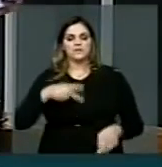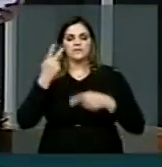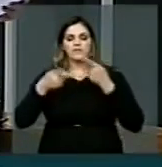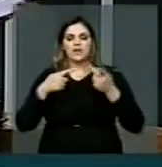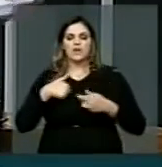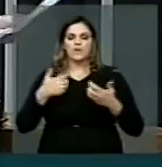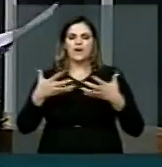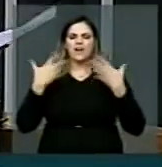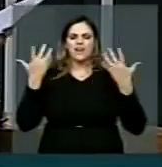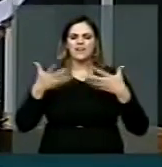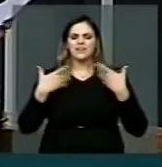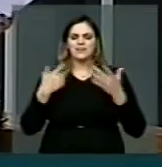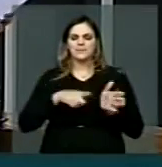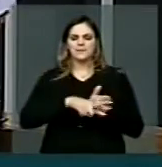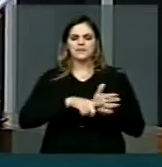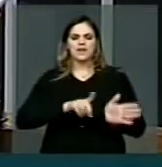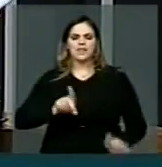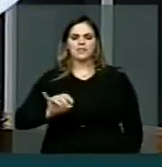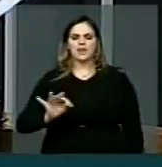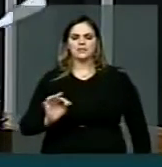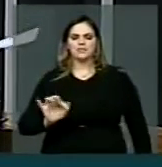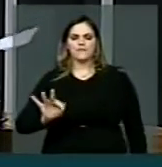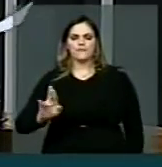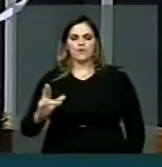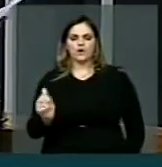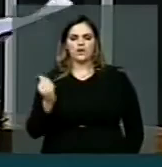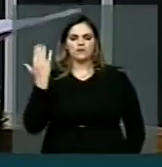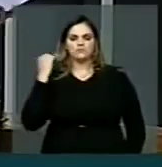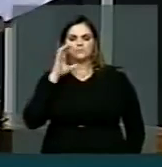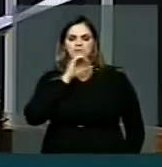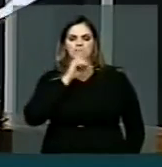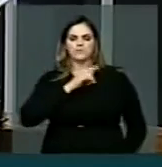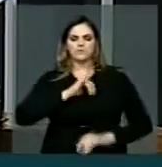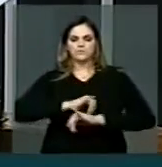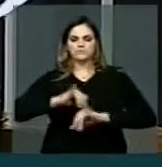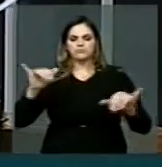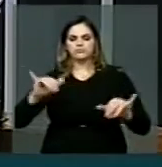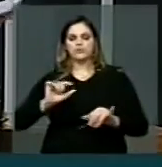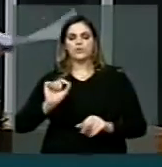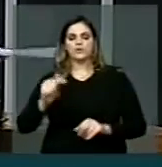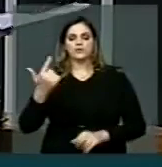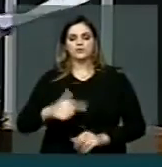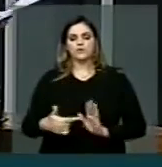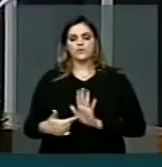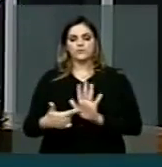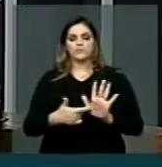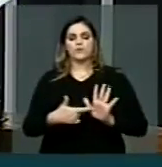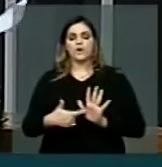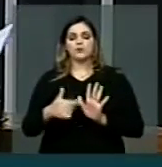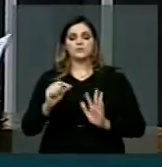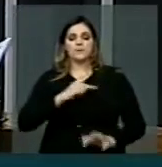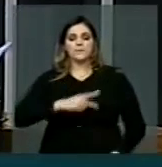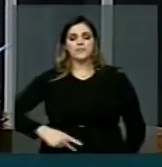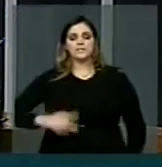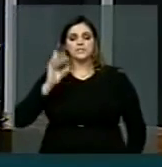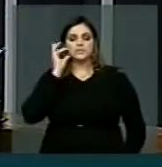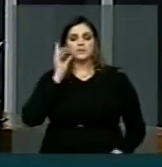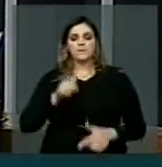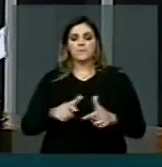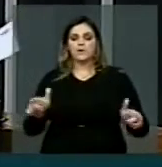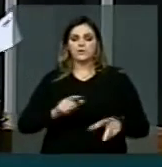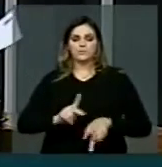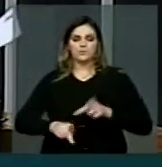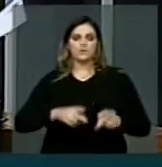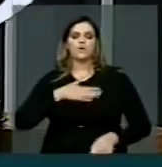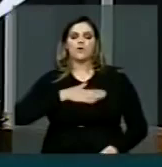nossa alegria com a pesquisa data-folha divulgada nesse final de semana, que mais uma vez mostra o favoritismo da presidenta Dilma. claro que nós